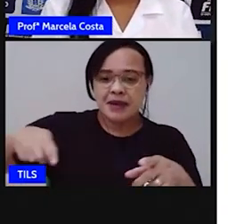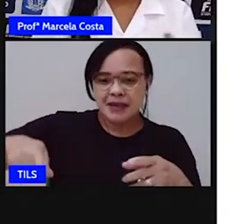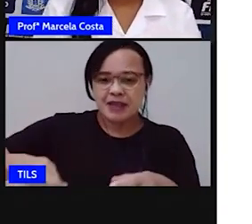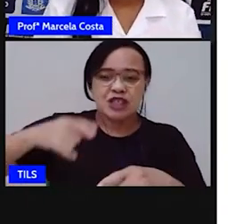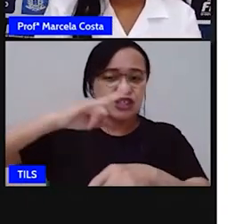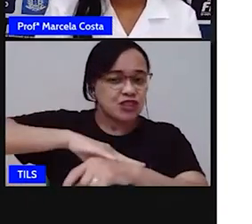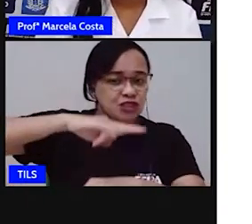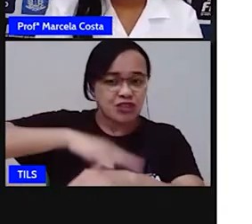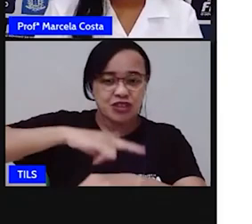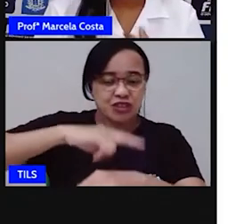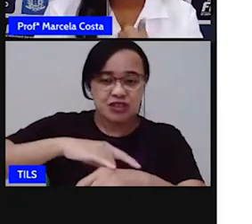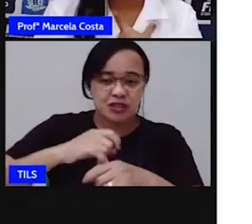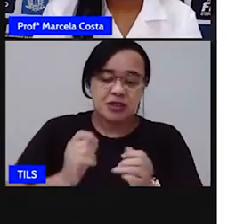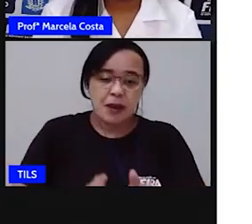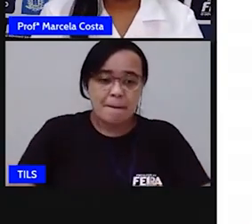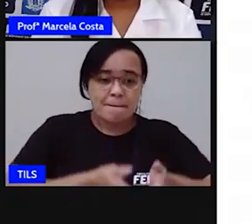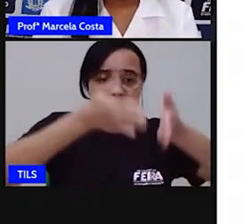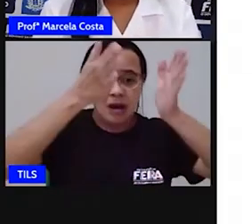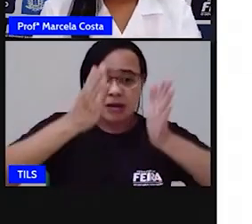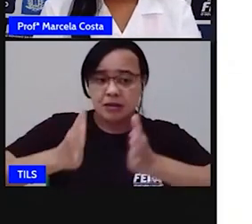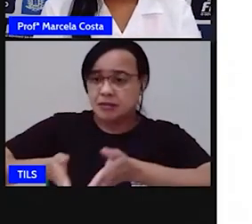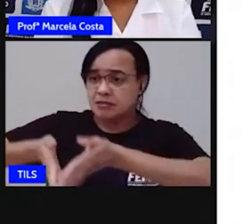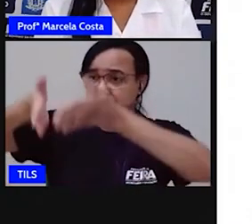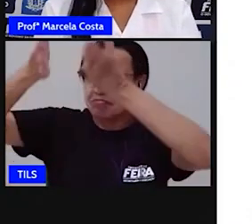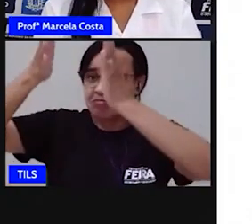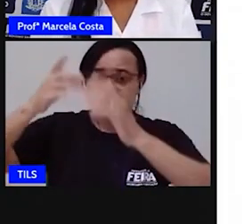nessa casa não tinha parede, não tinha chão.